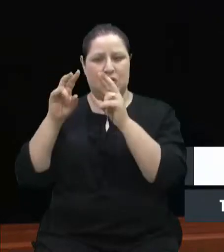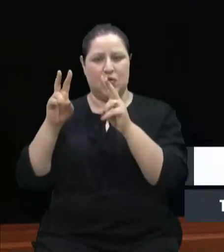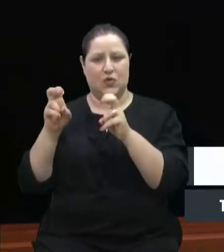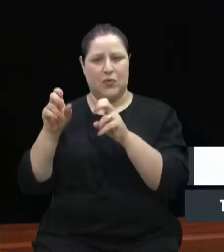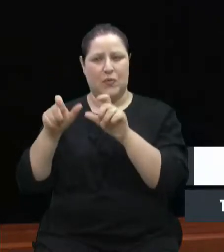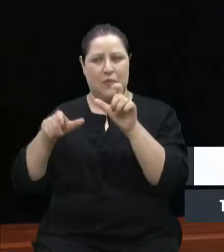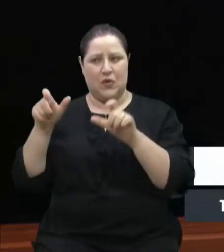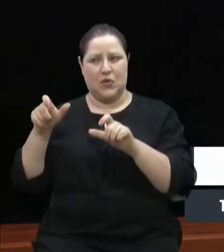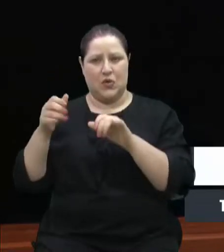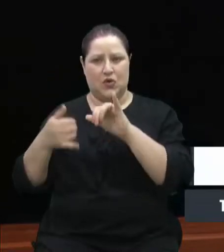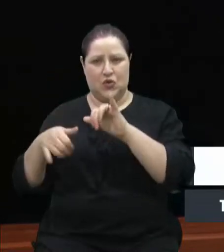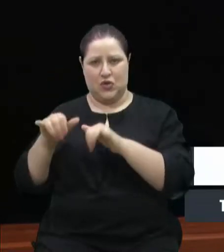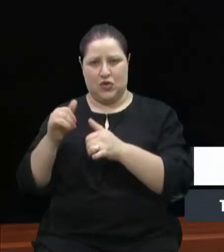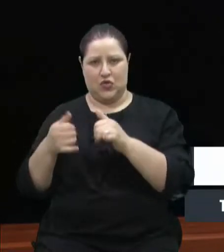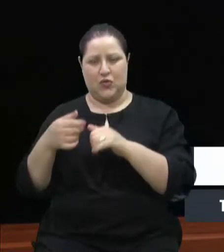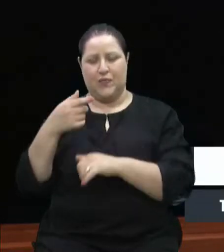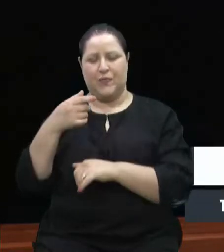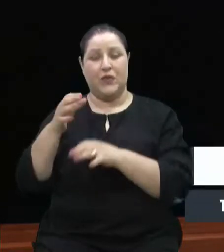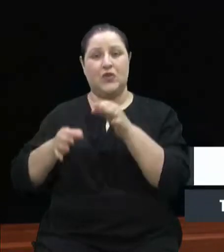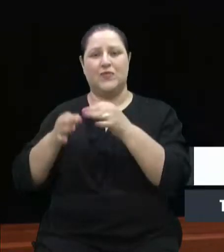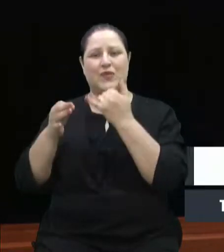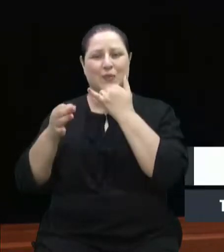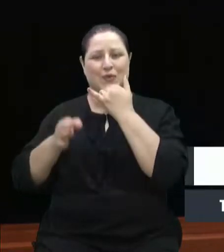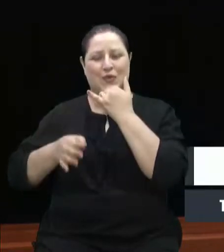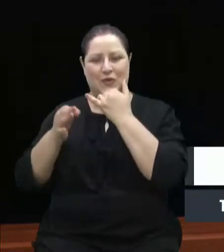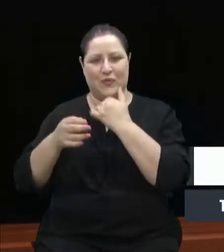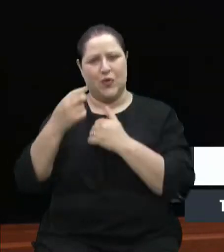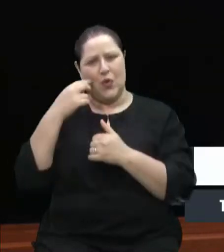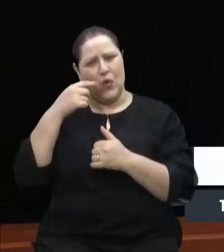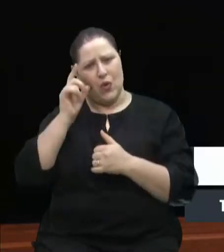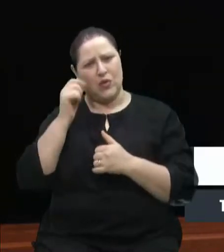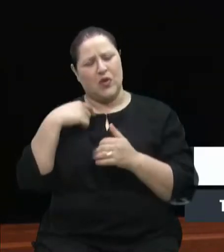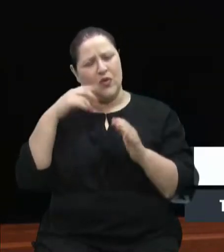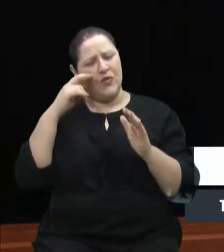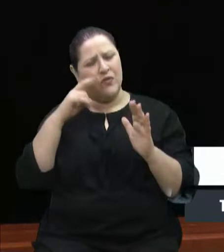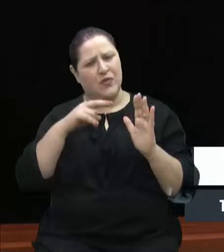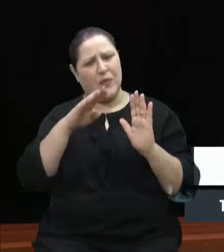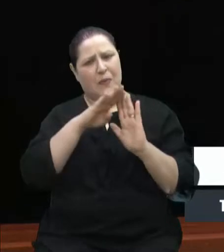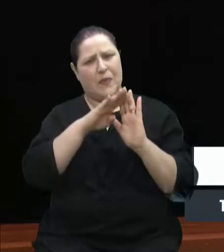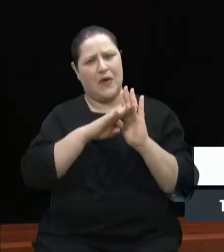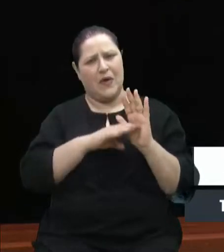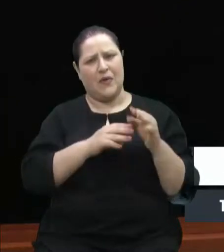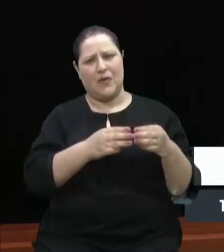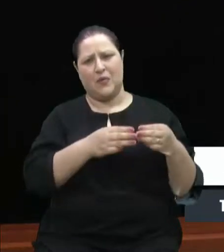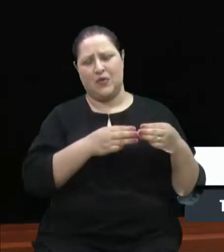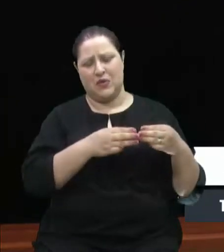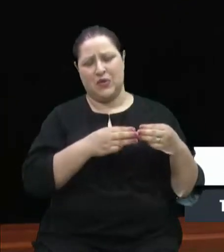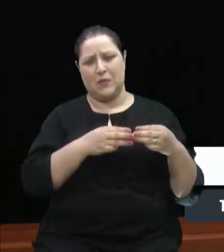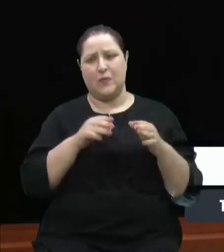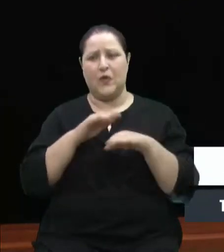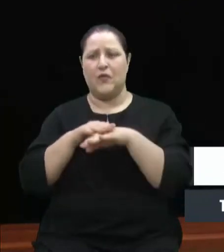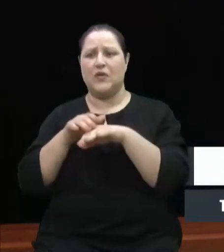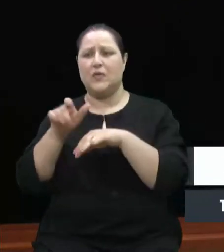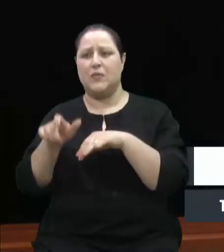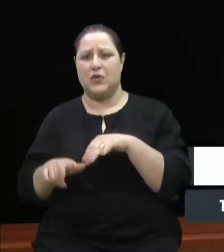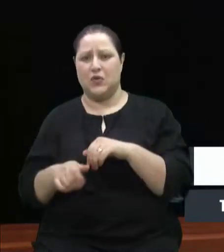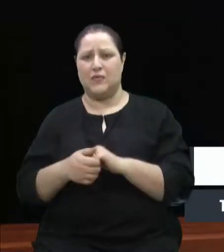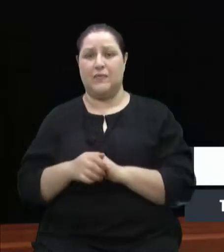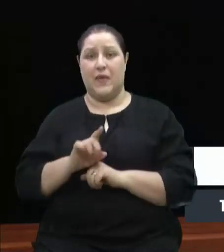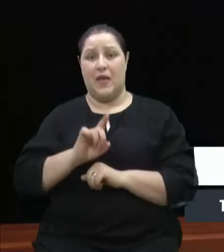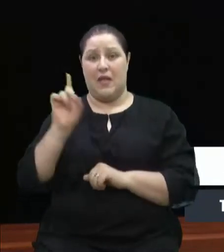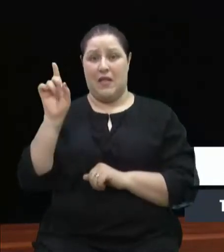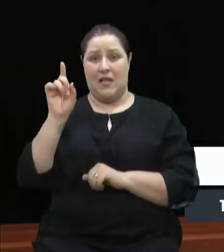ontem, que foi o dia que eu não vi que estava na pauta esse projeto, essa moção, quando surgiu lá no Rio de Janeiro,